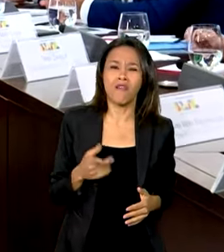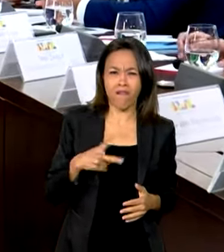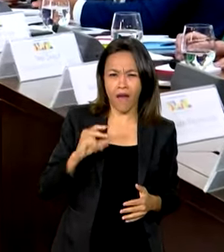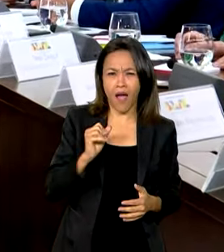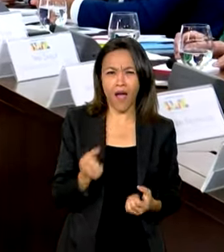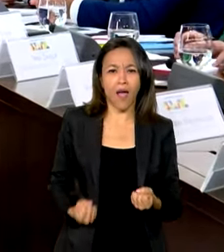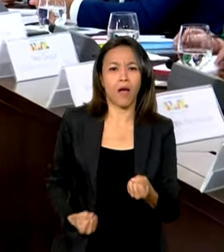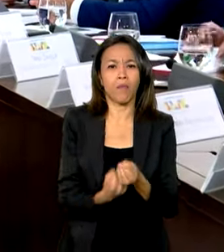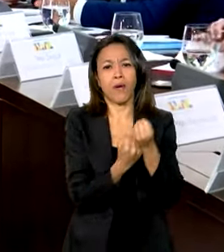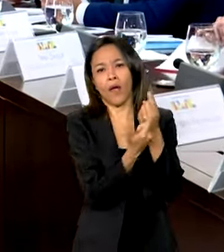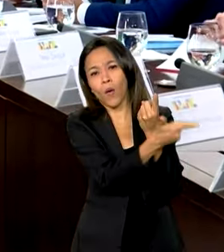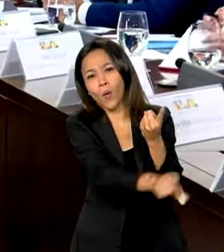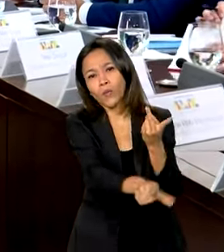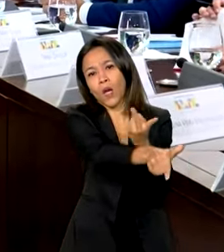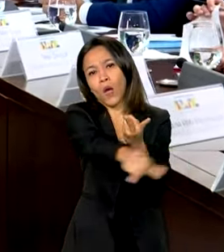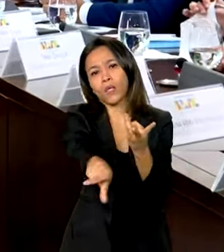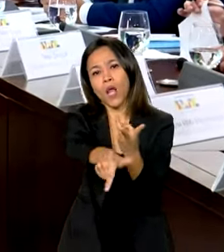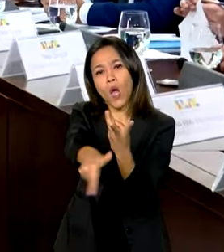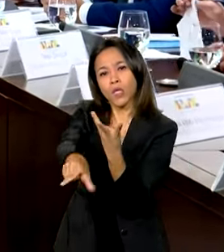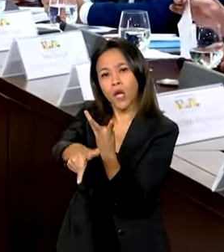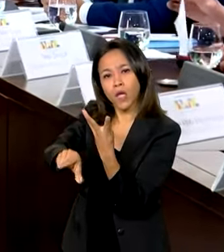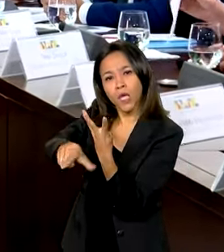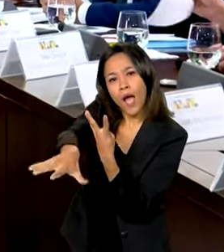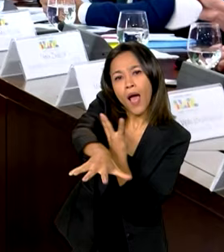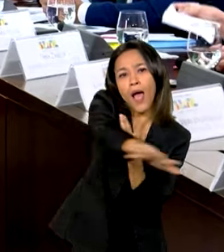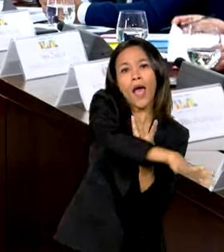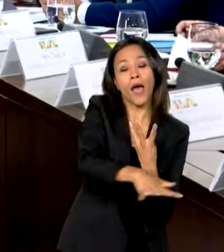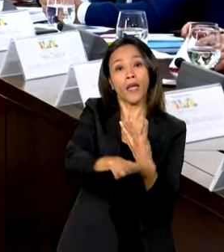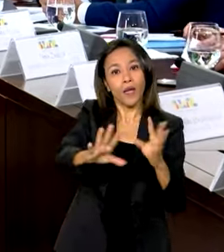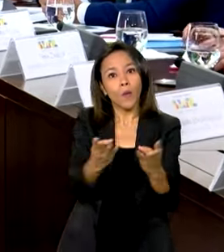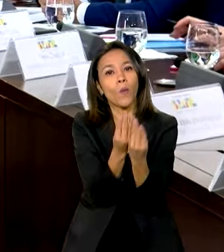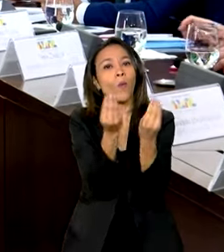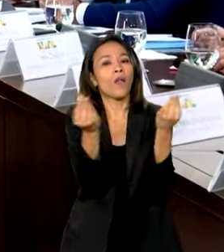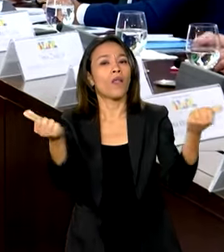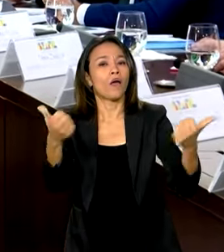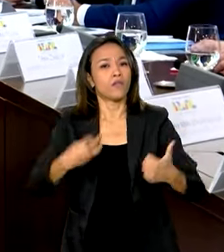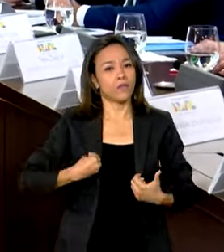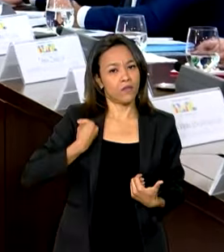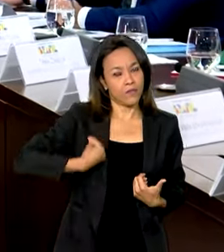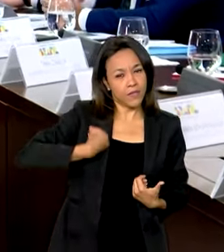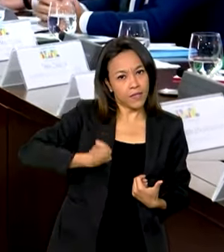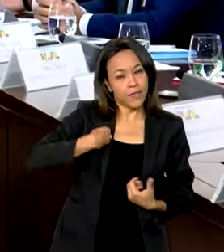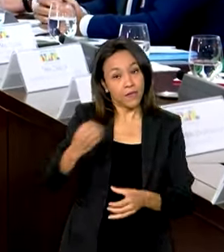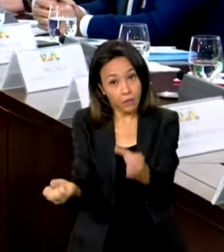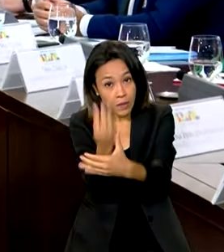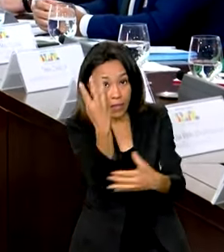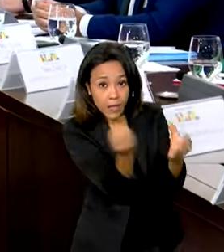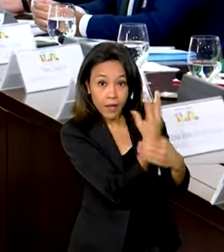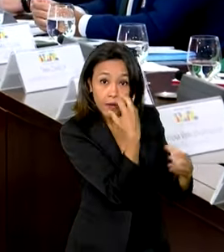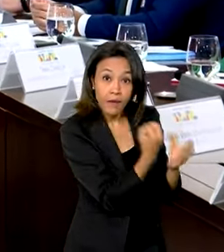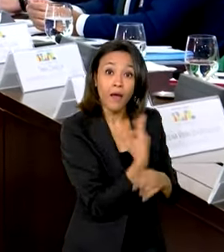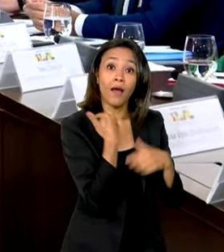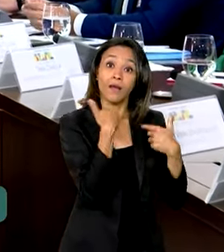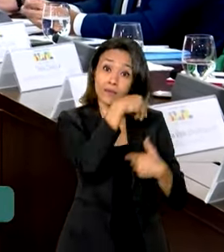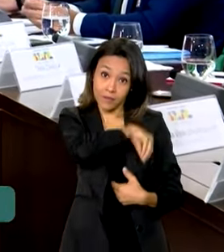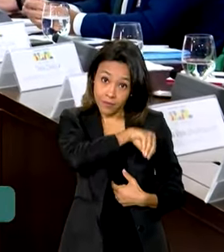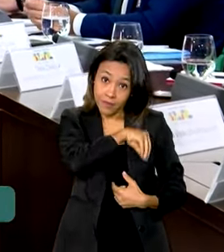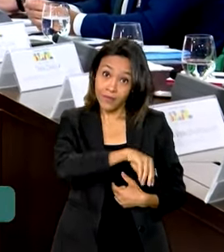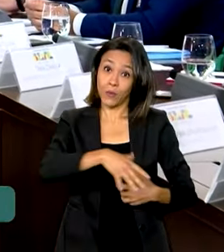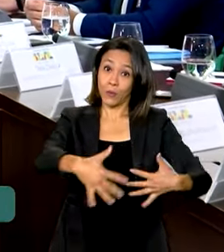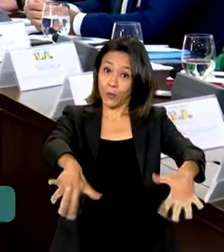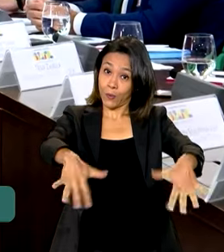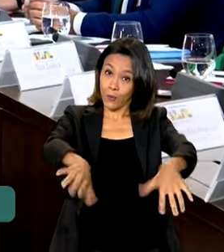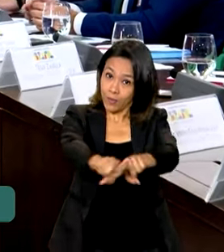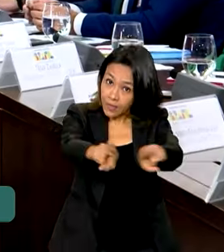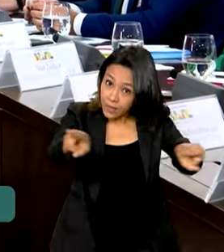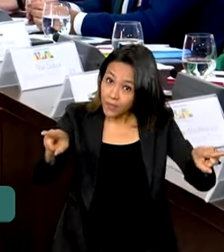setores, mais emprego, mais qualidade de vida, mais oportunidades na geração de renda. Então, excelente vocês que fazem